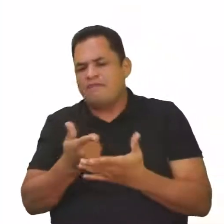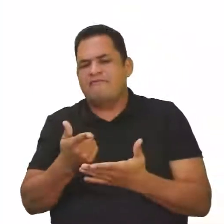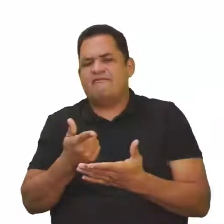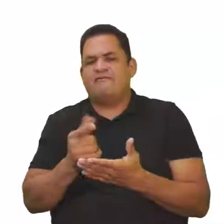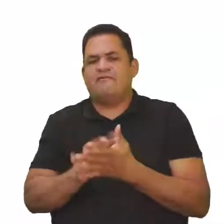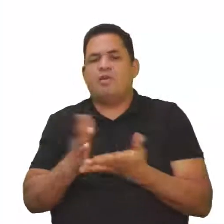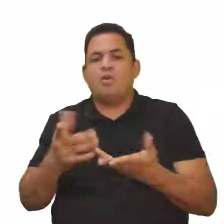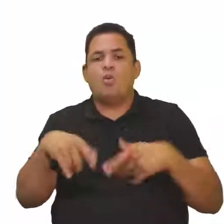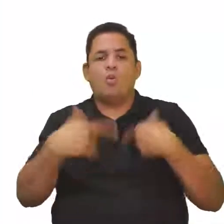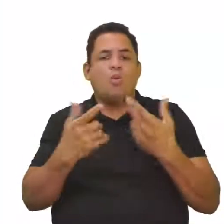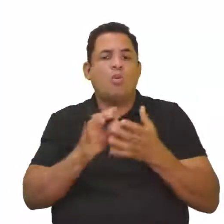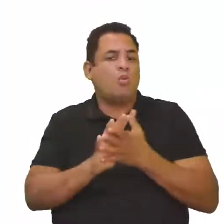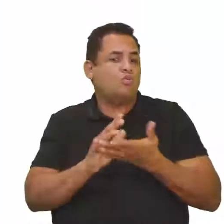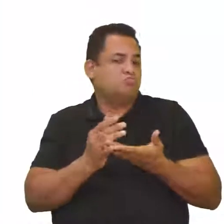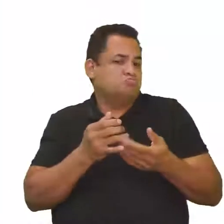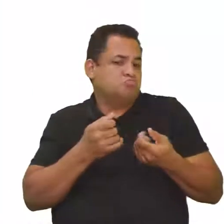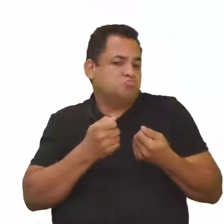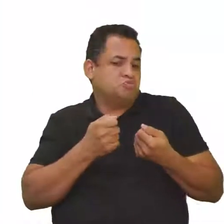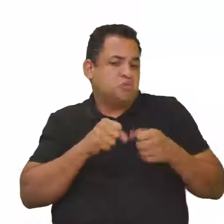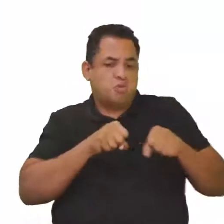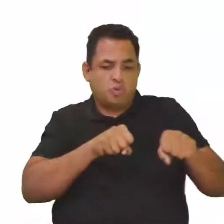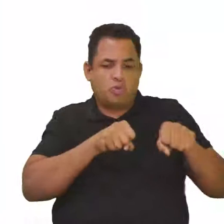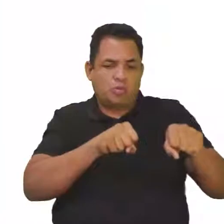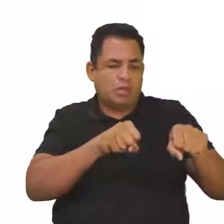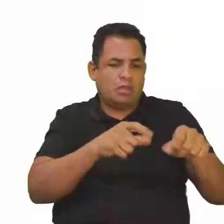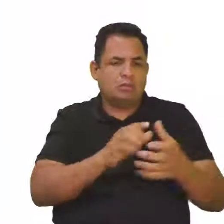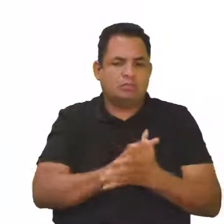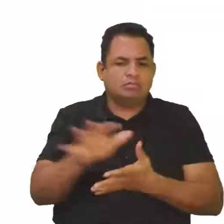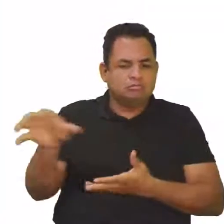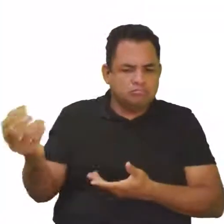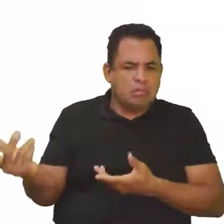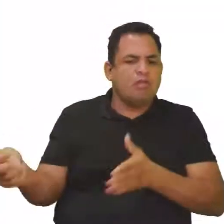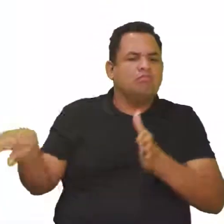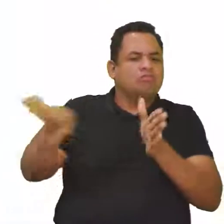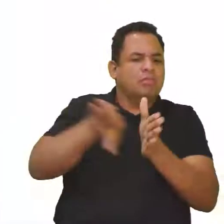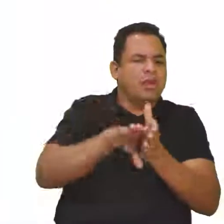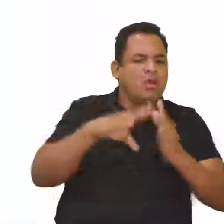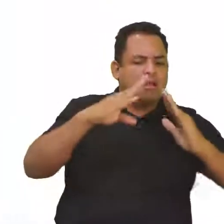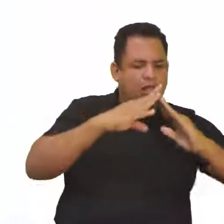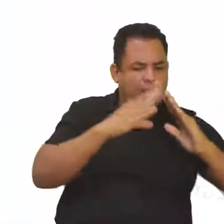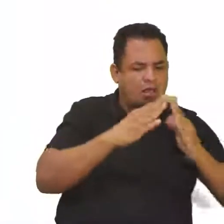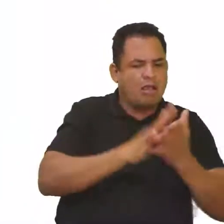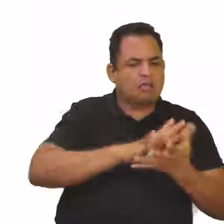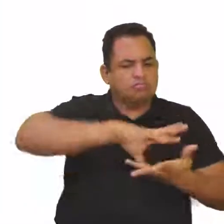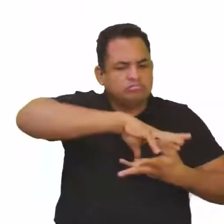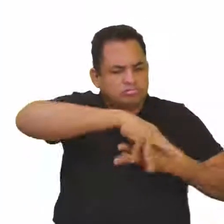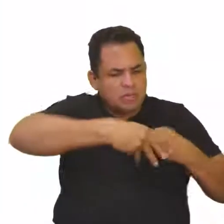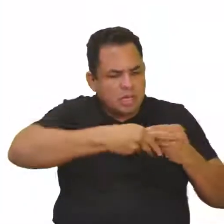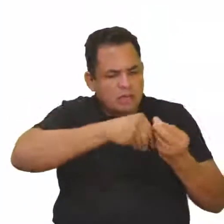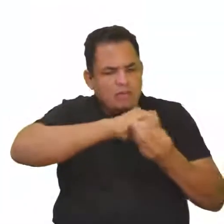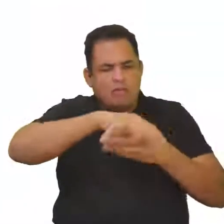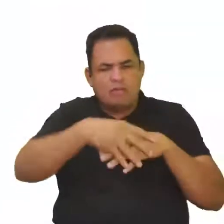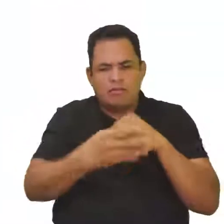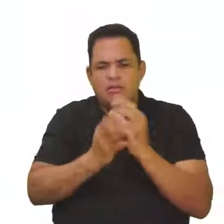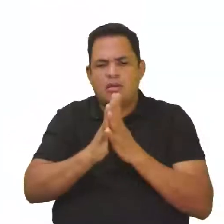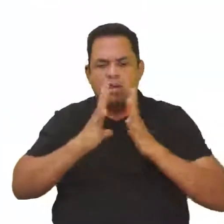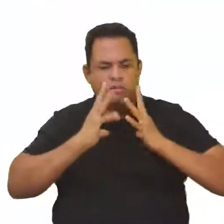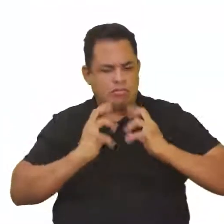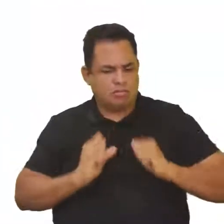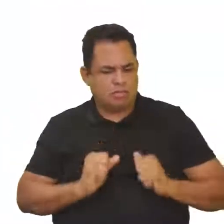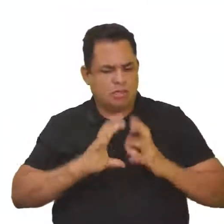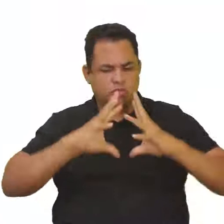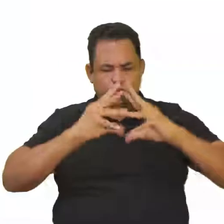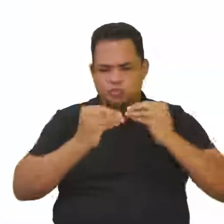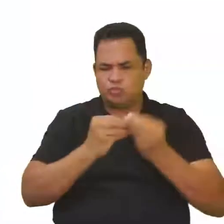que você adquiriu no supermercado, chegou em casa, faça a higienização desses alimentos para só então